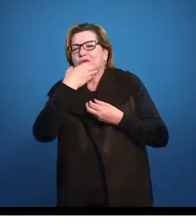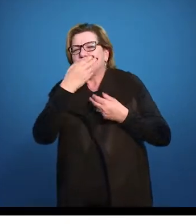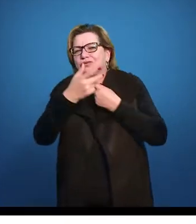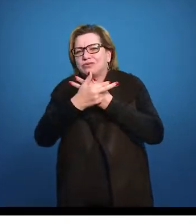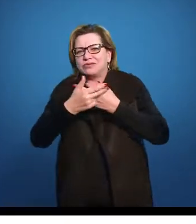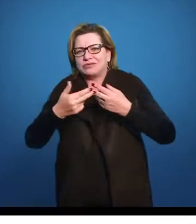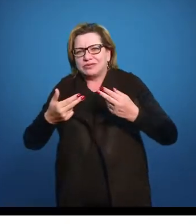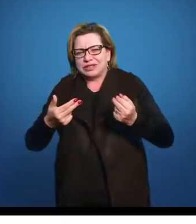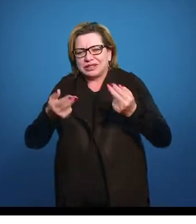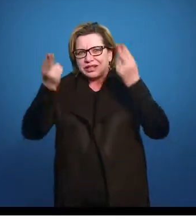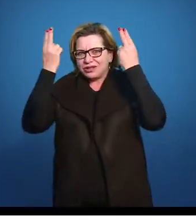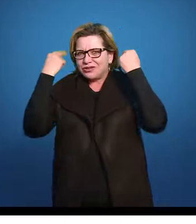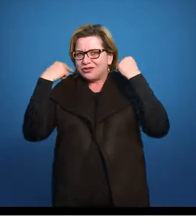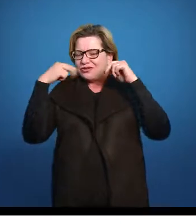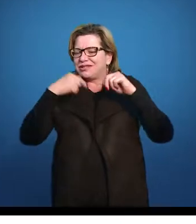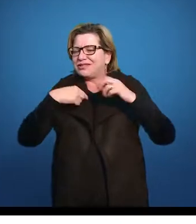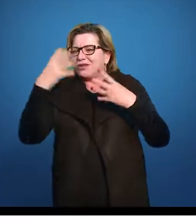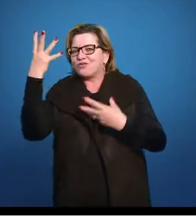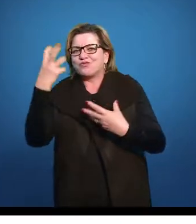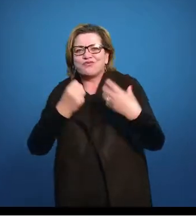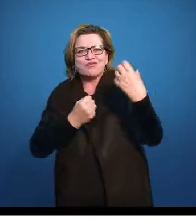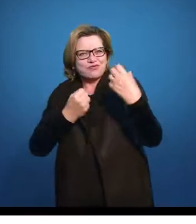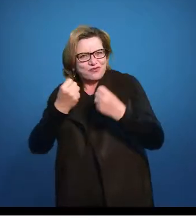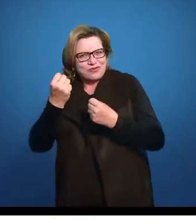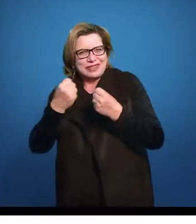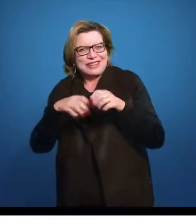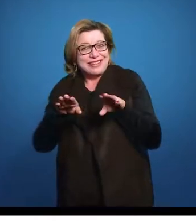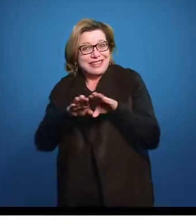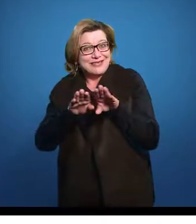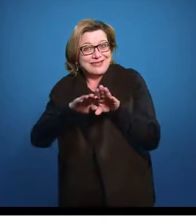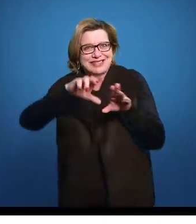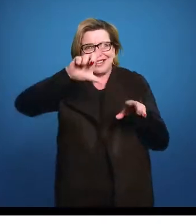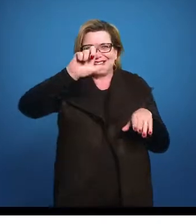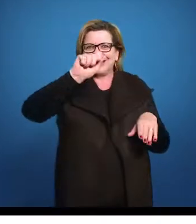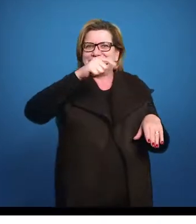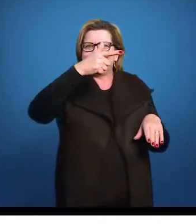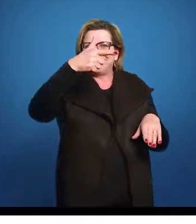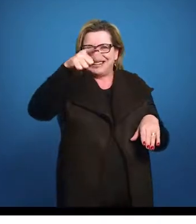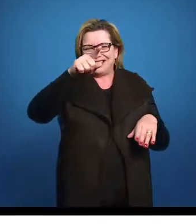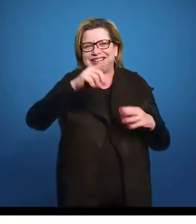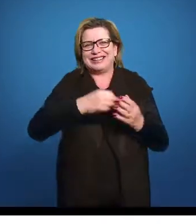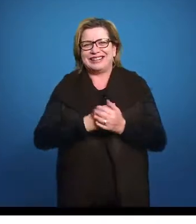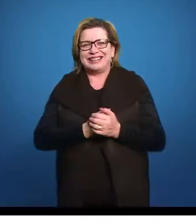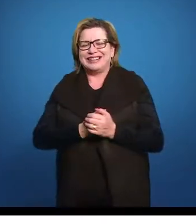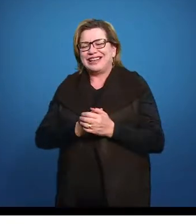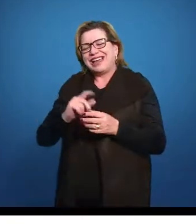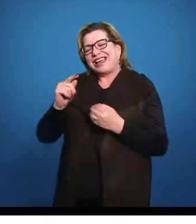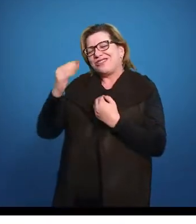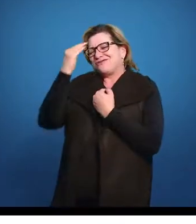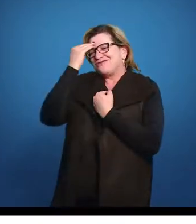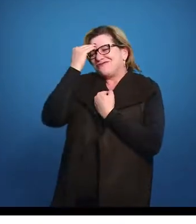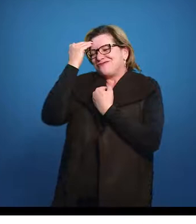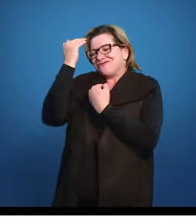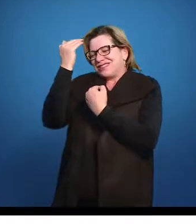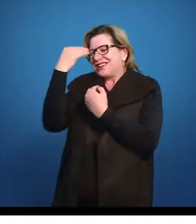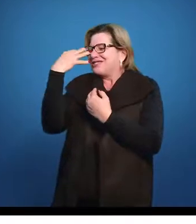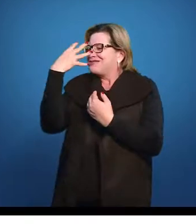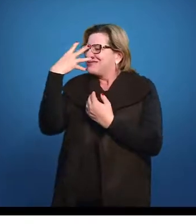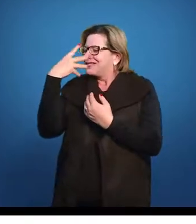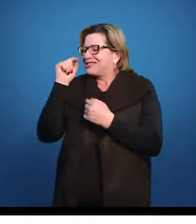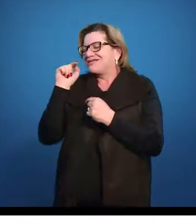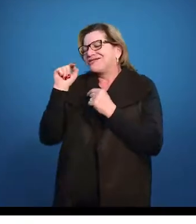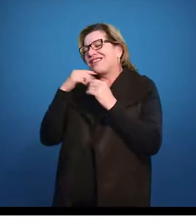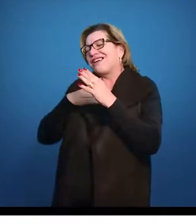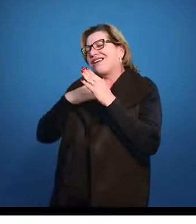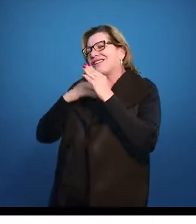brancas ovelhinhas tiro o leite e as mais finas lãs de que me visto. Graças, Marília Bela, graças a minha estrela.